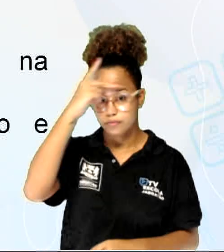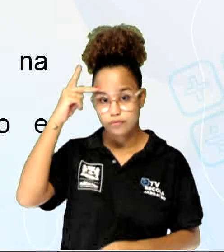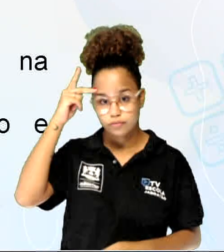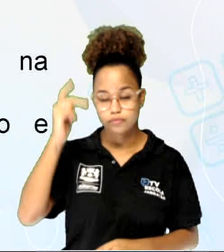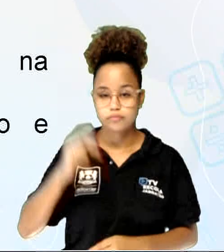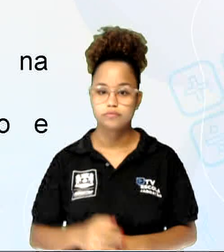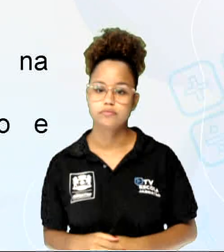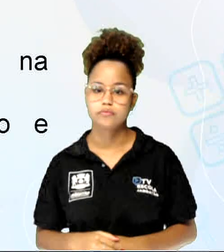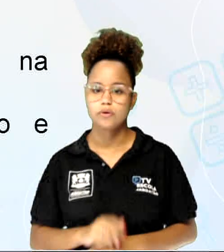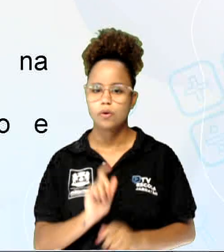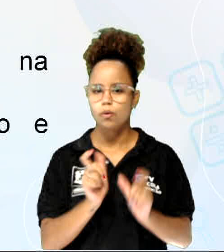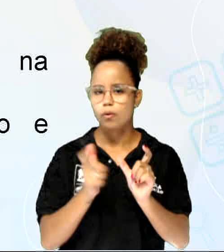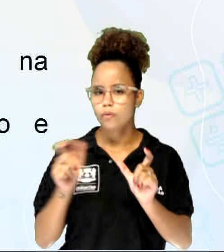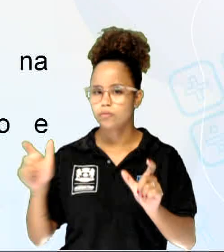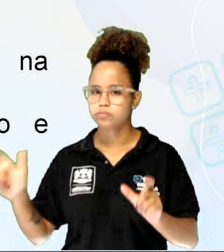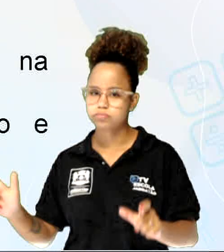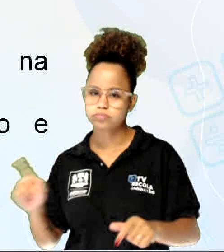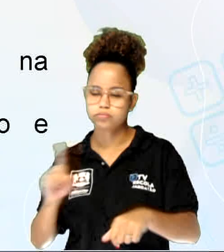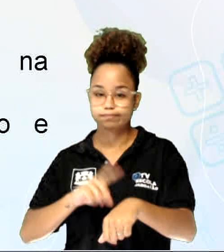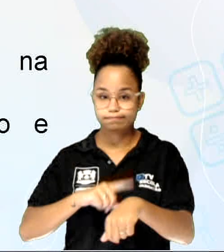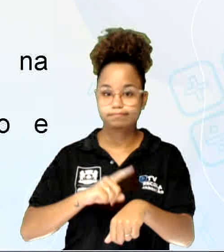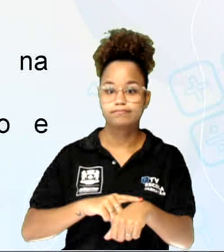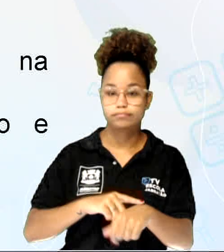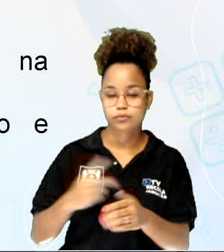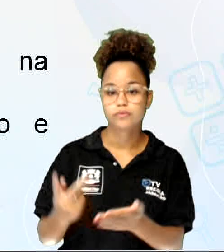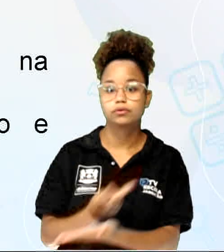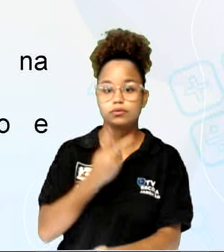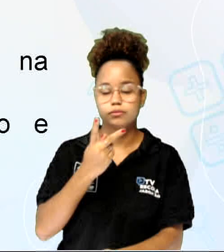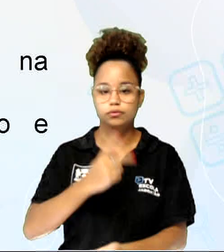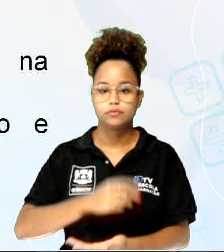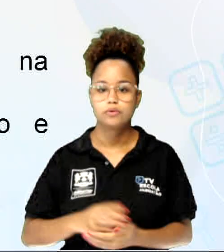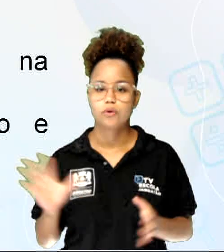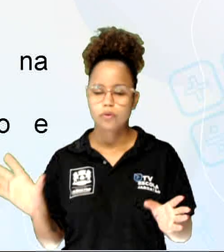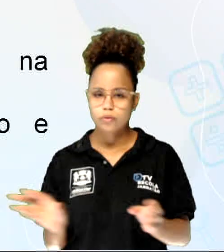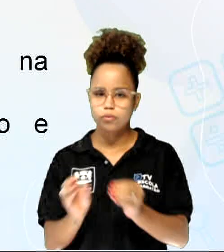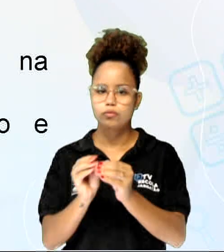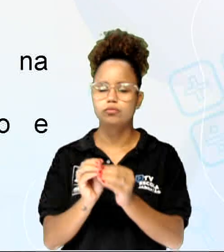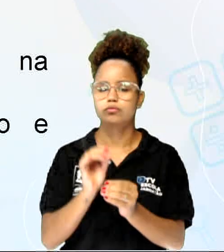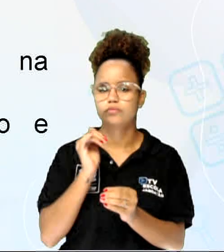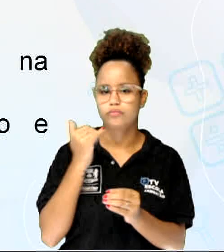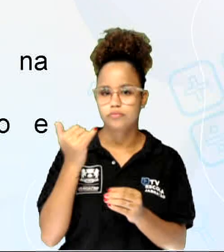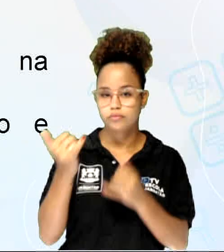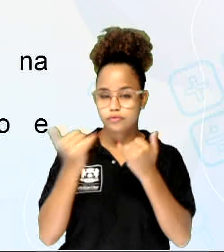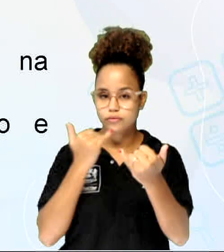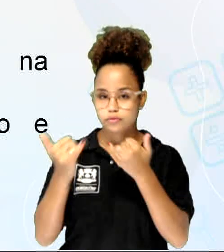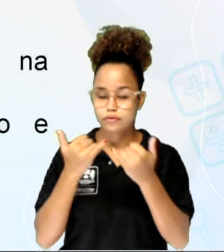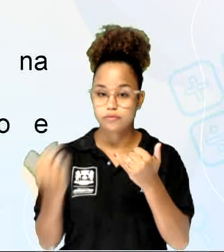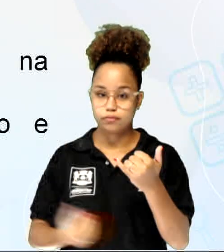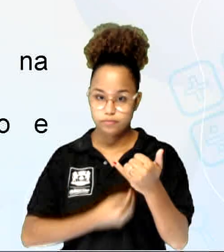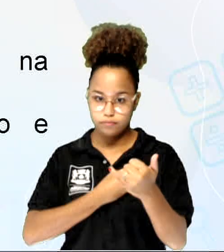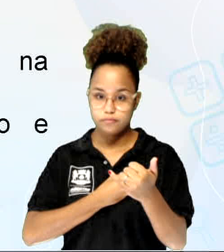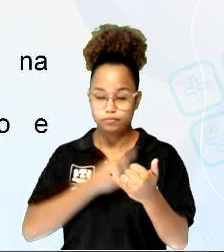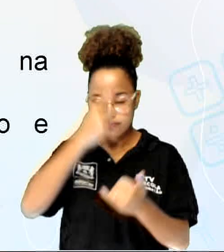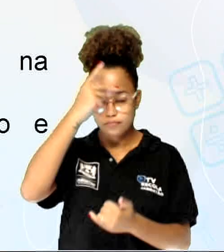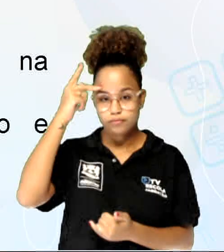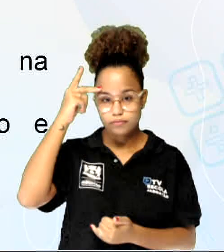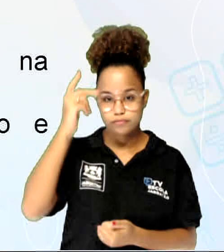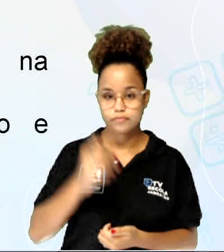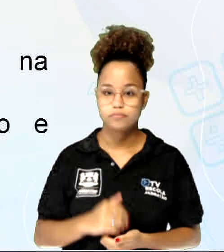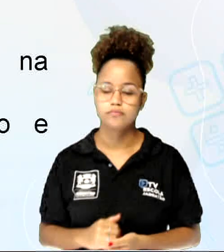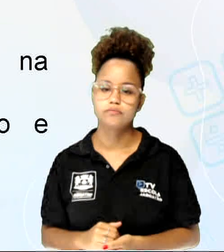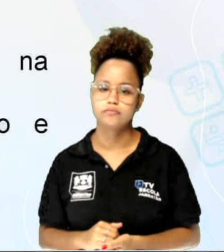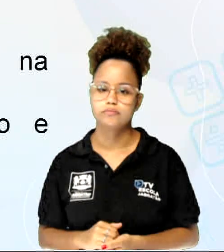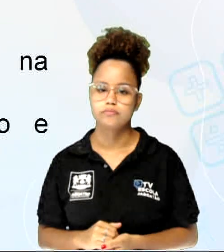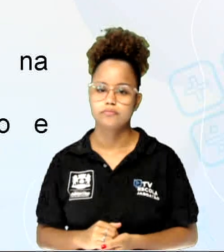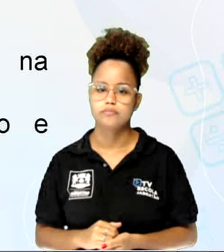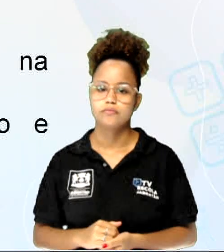ordem cronológica dos fatos, conjunto de informações sobre a vida de alguém, relato de